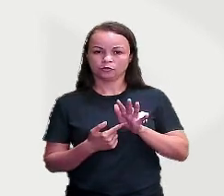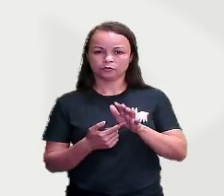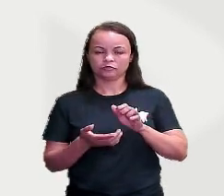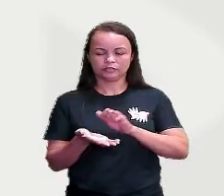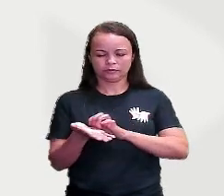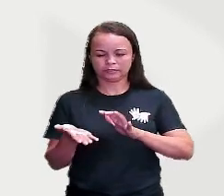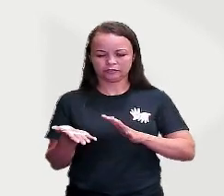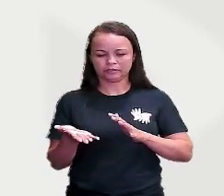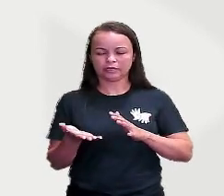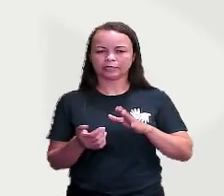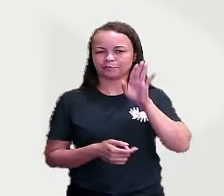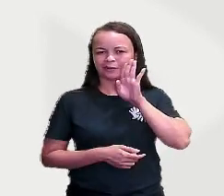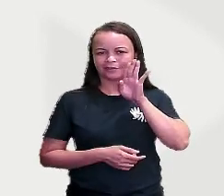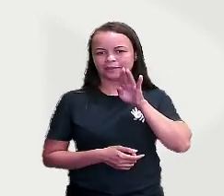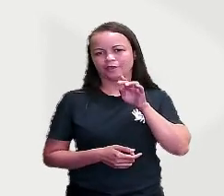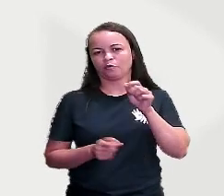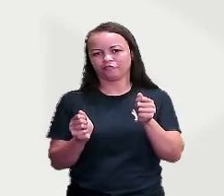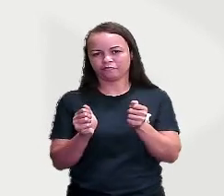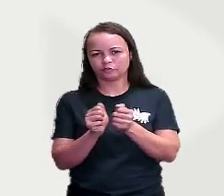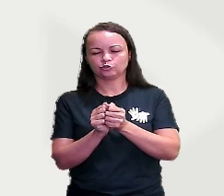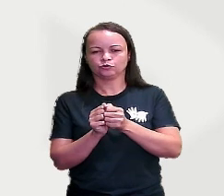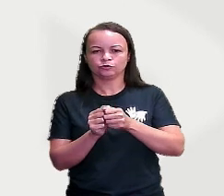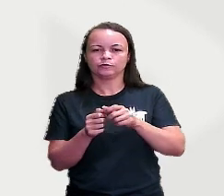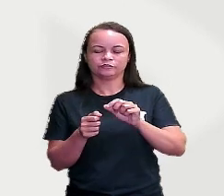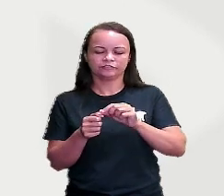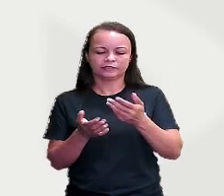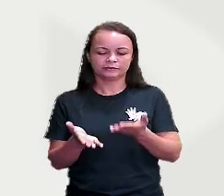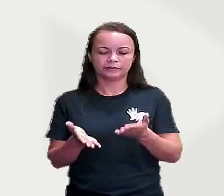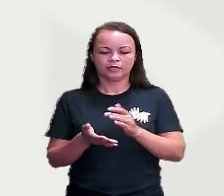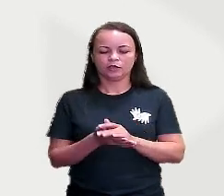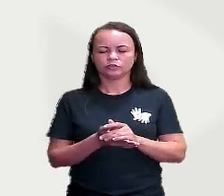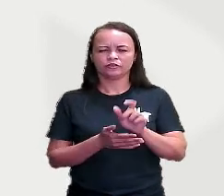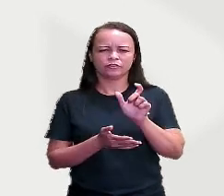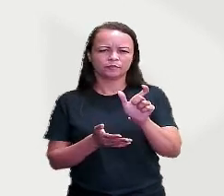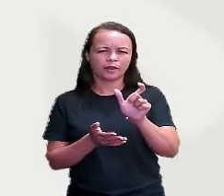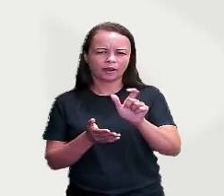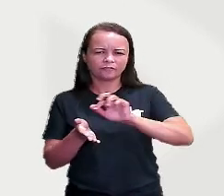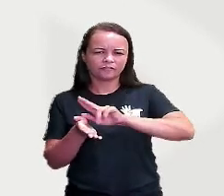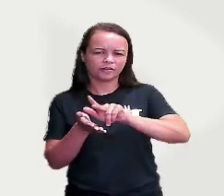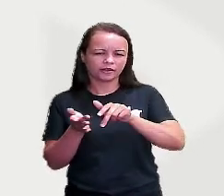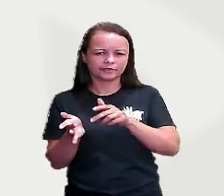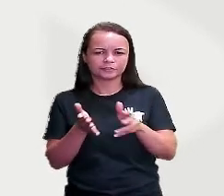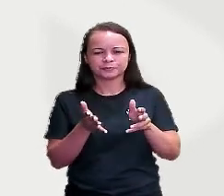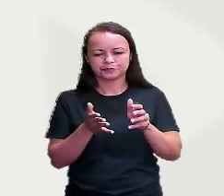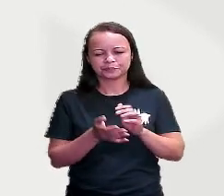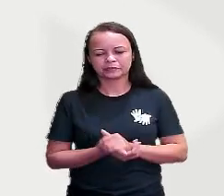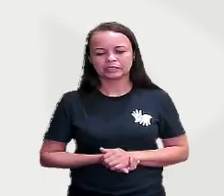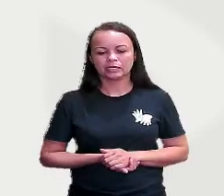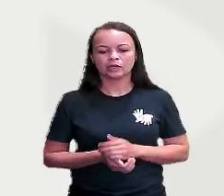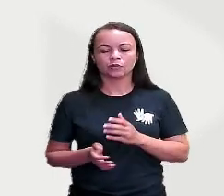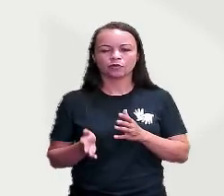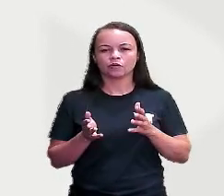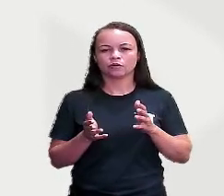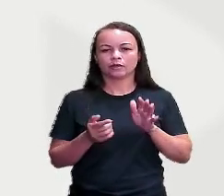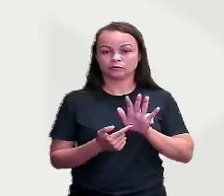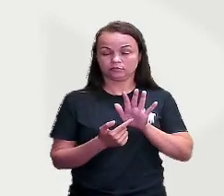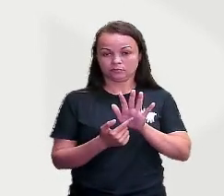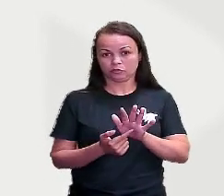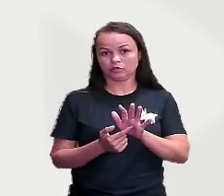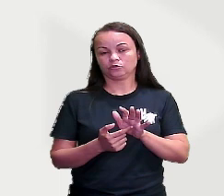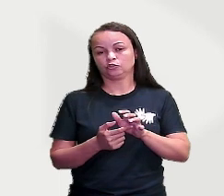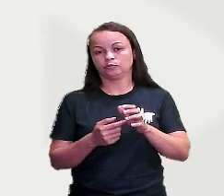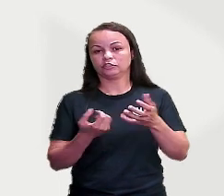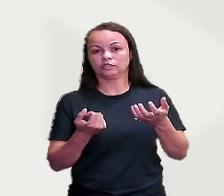legal pra gente fazer juntos, onde tem várias palavras e nós vamos dividir, separá-los, né? Colocar aqui nos quadrinhos os substantivos